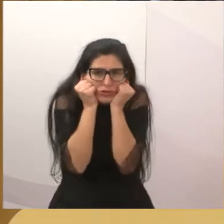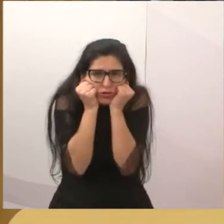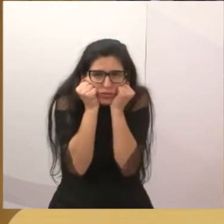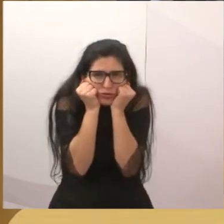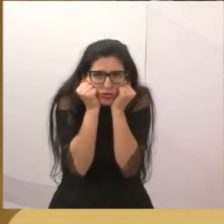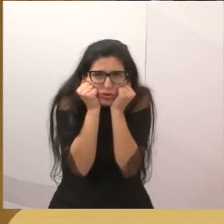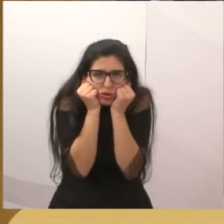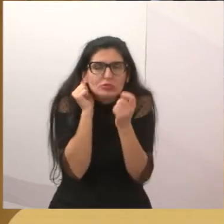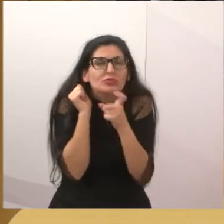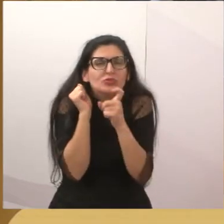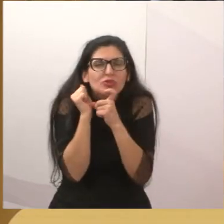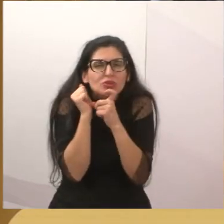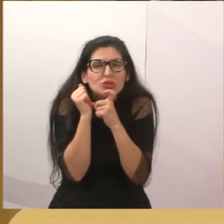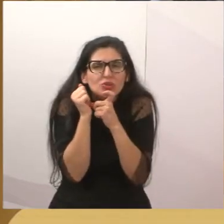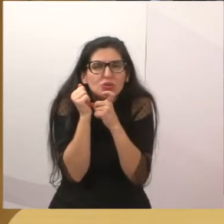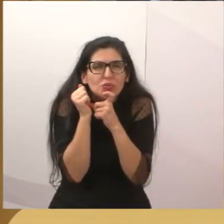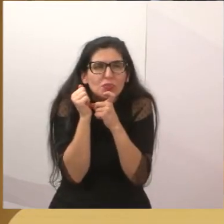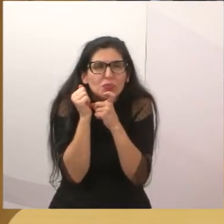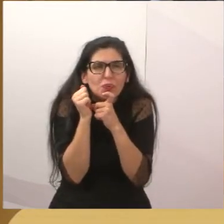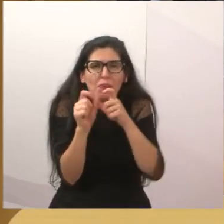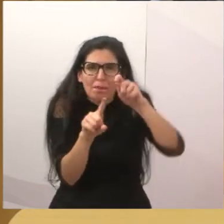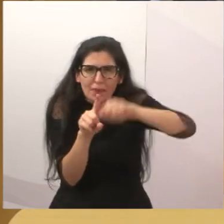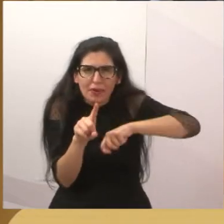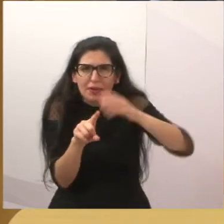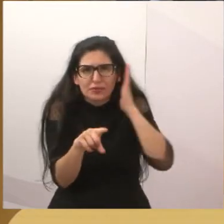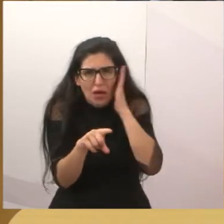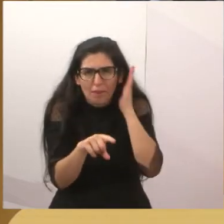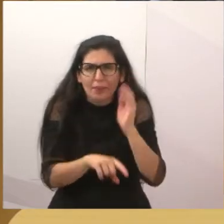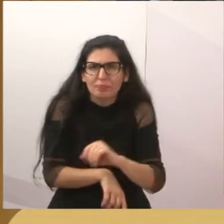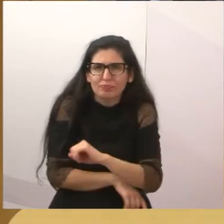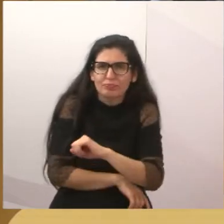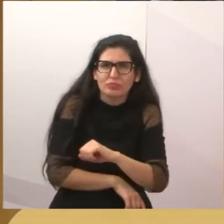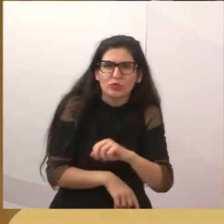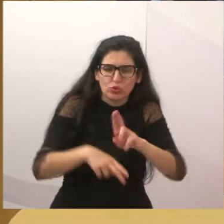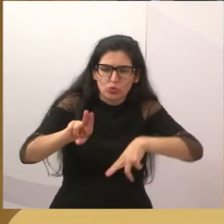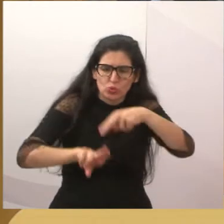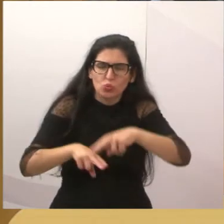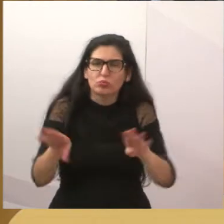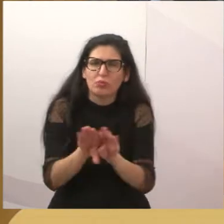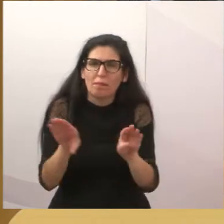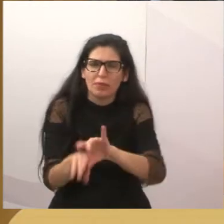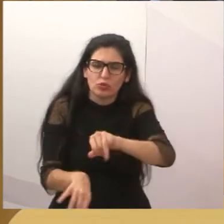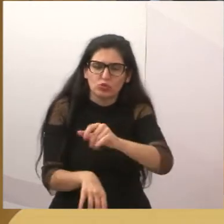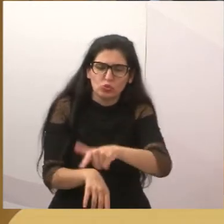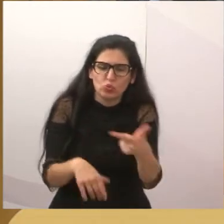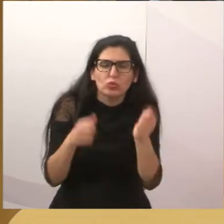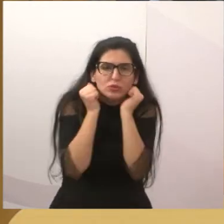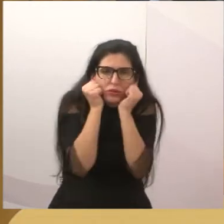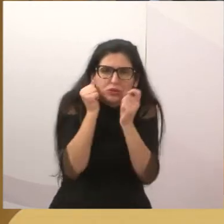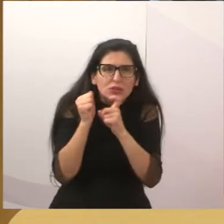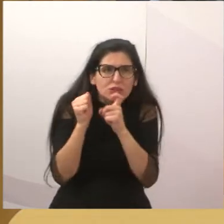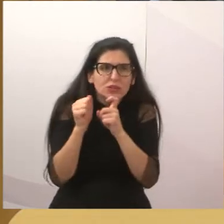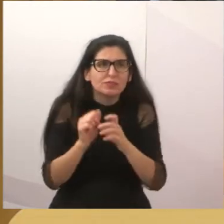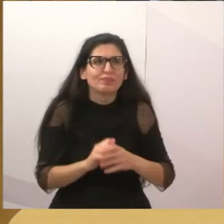vários varais solidários pela cidade. Só que não houve manutenção de alguns varais. E